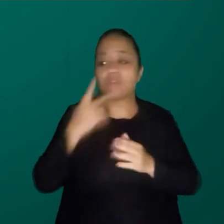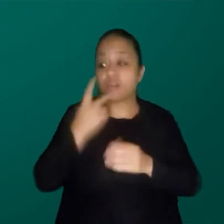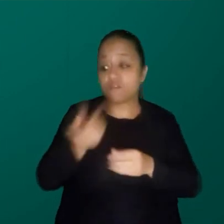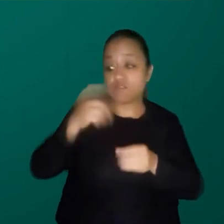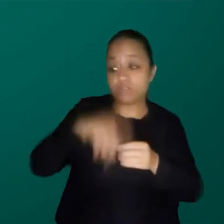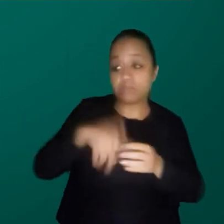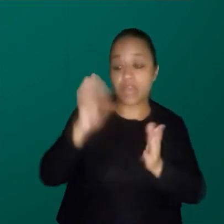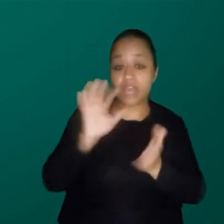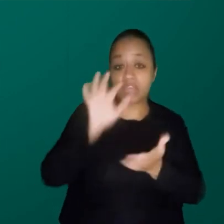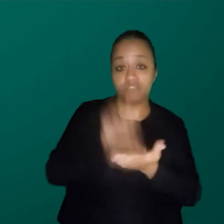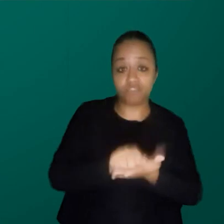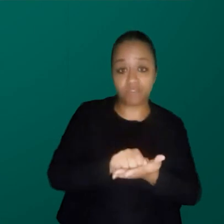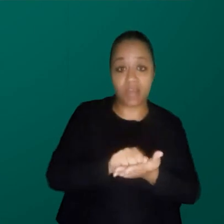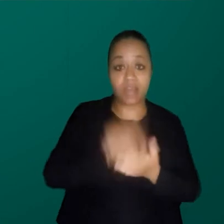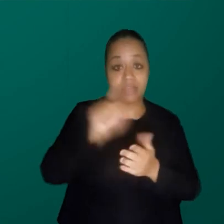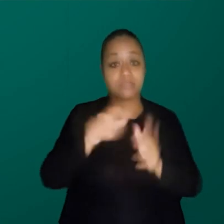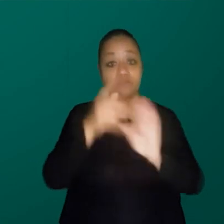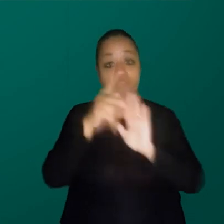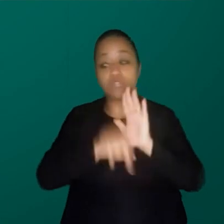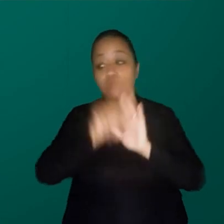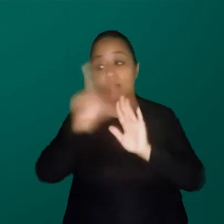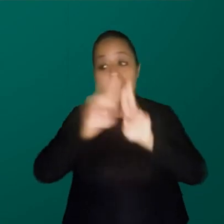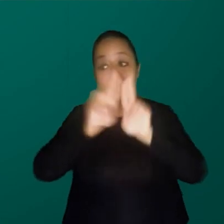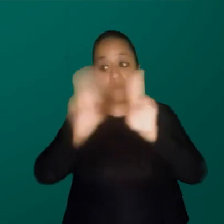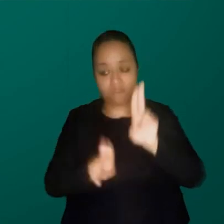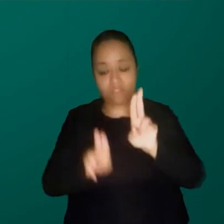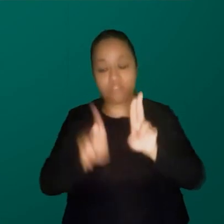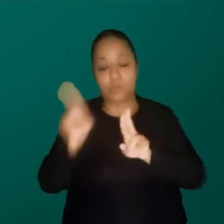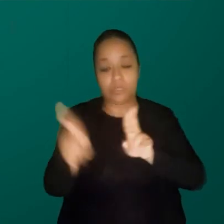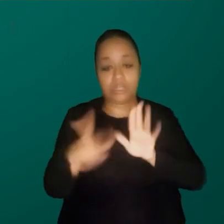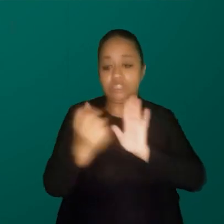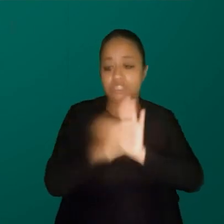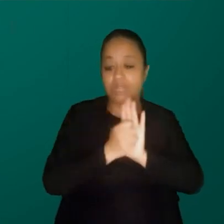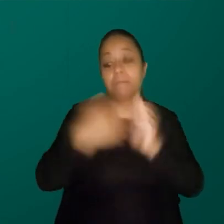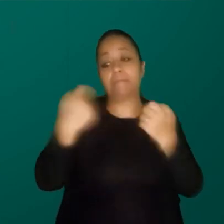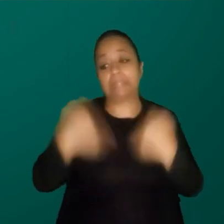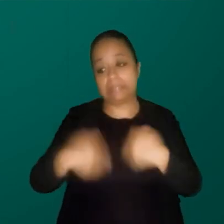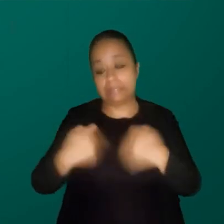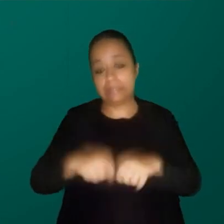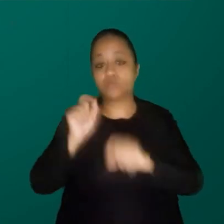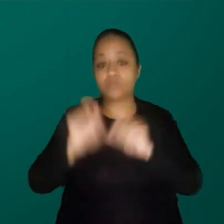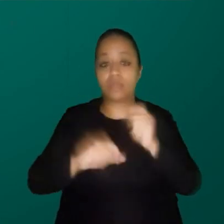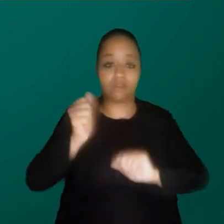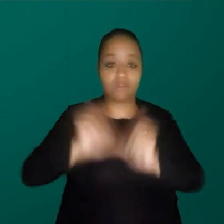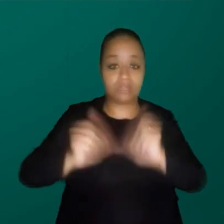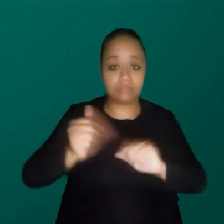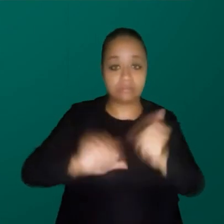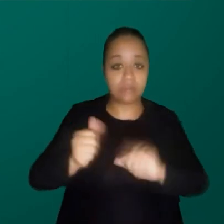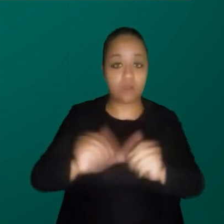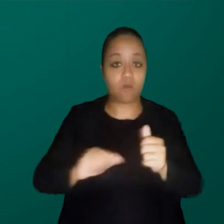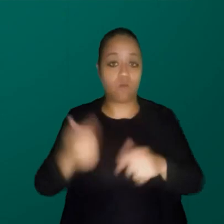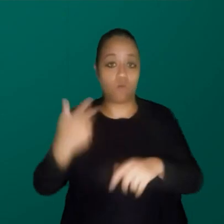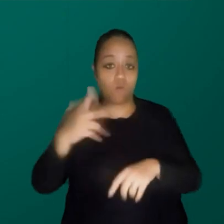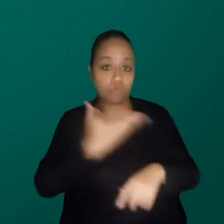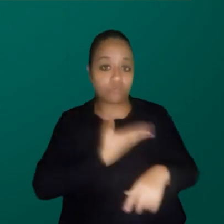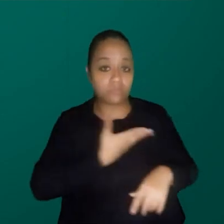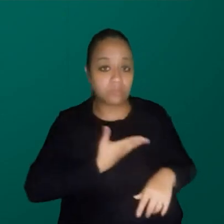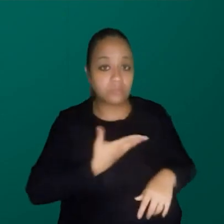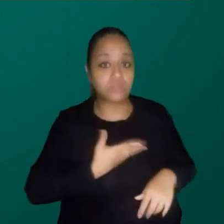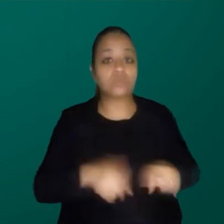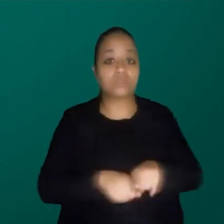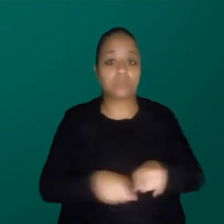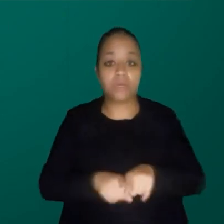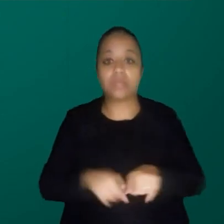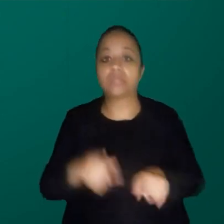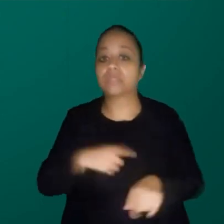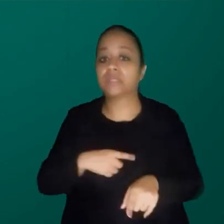ah, eu tenho que registrar esse projeto na UFRJ, então assim, para registrar o projeto você tem que passar pela avaliação dos seus pares. E aí a recepção,